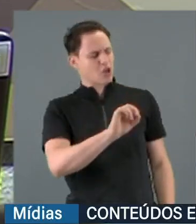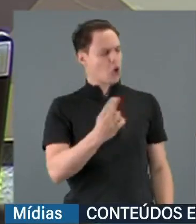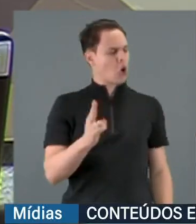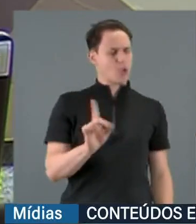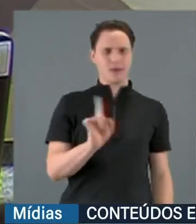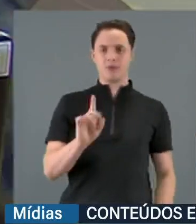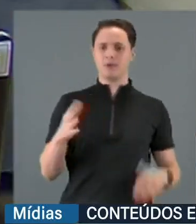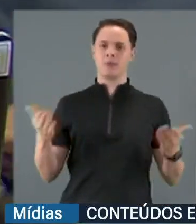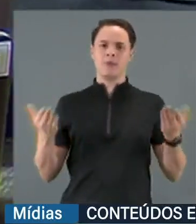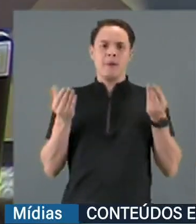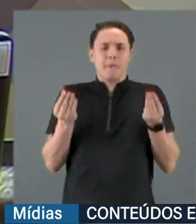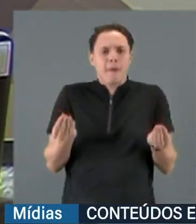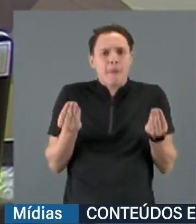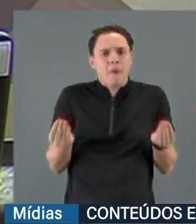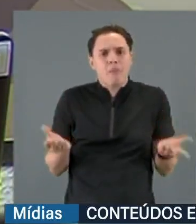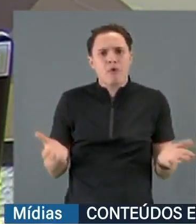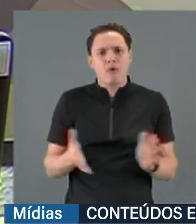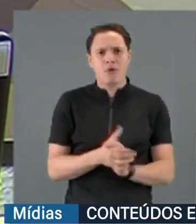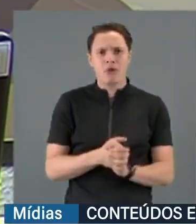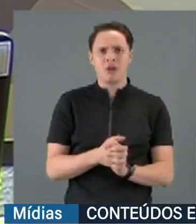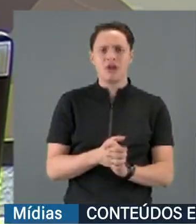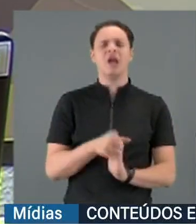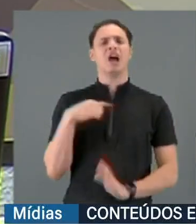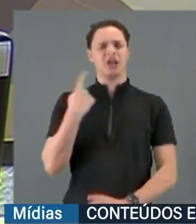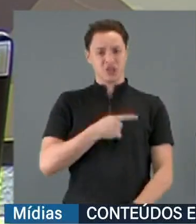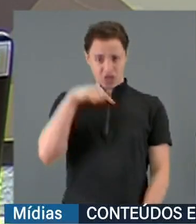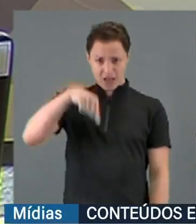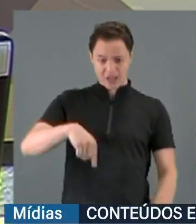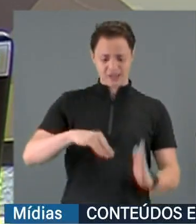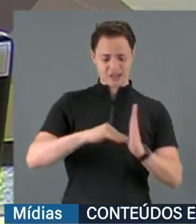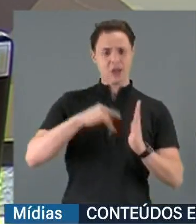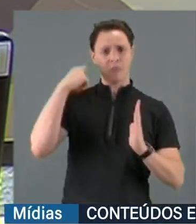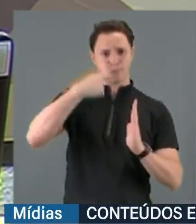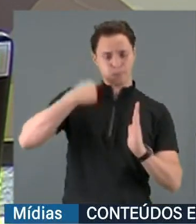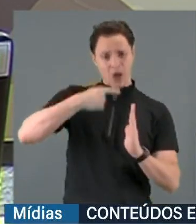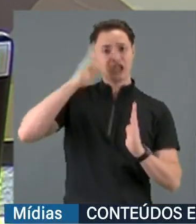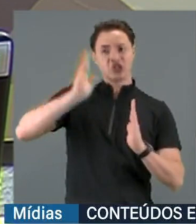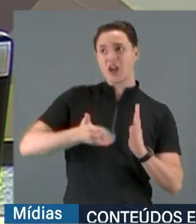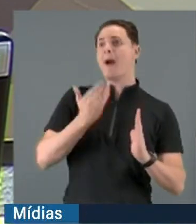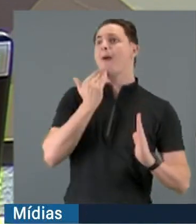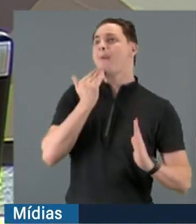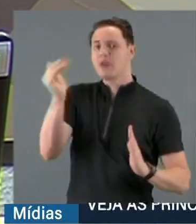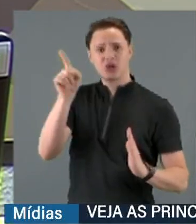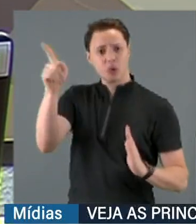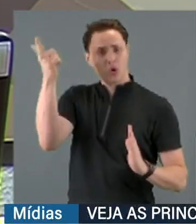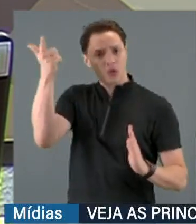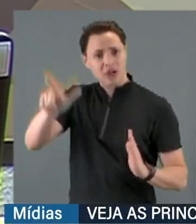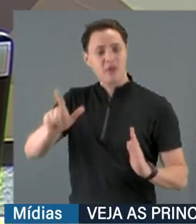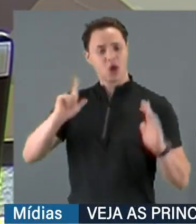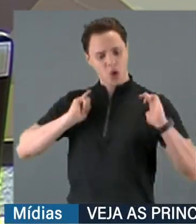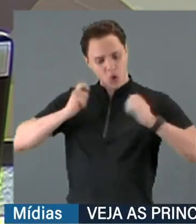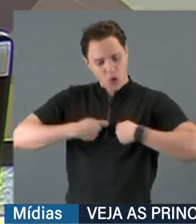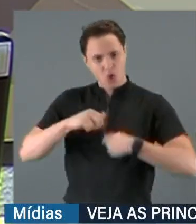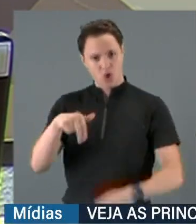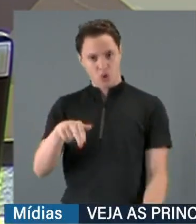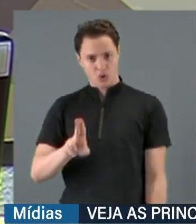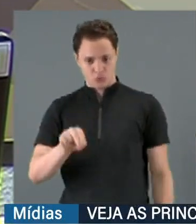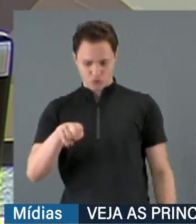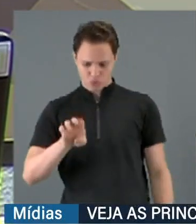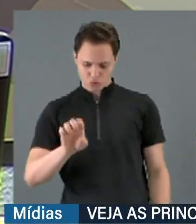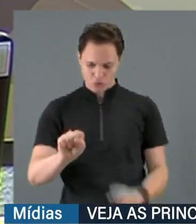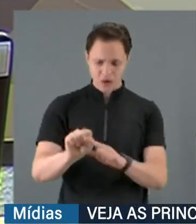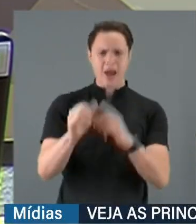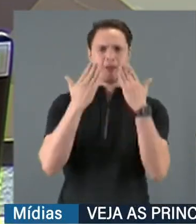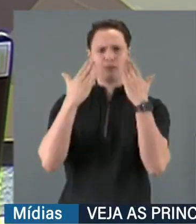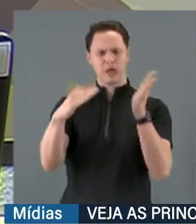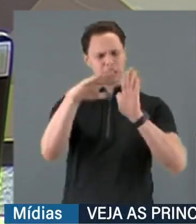Esta casa já recorreu, a Advocacia-Geral do Senado já recorreu, recorreu, aliás, apresentando todos os